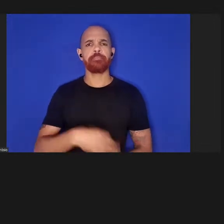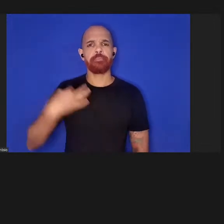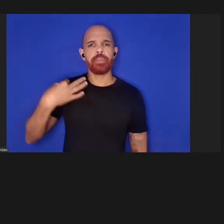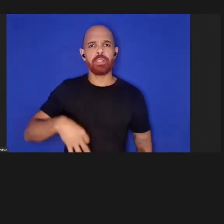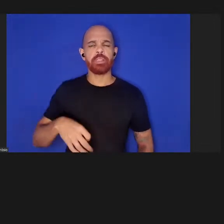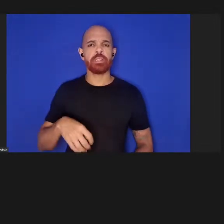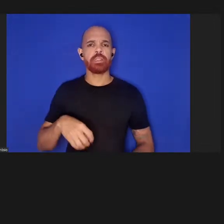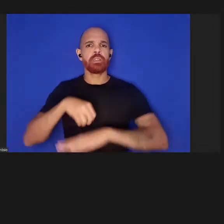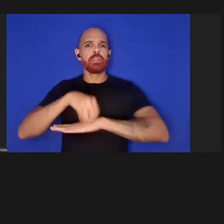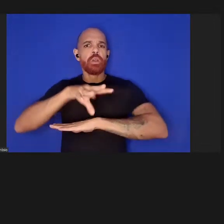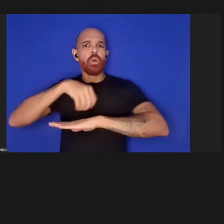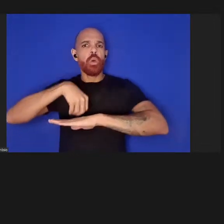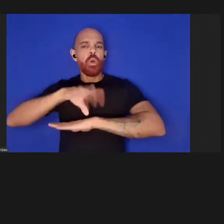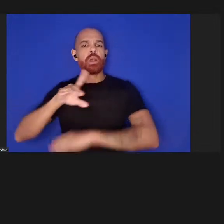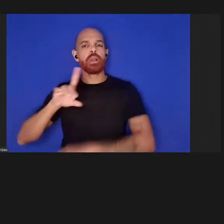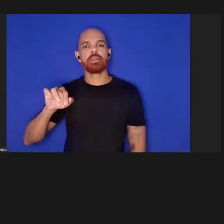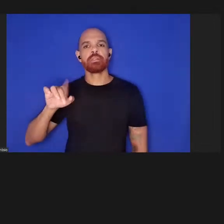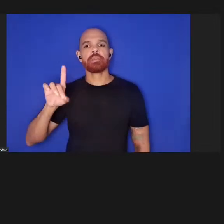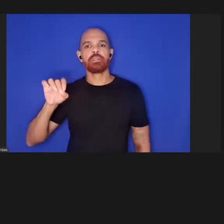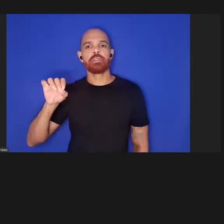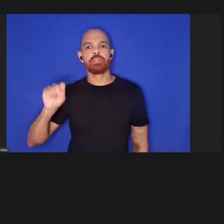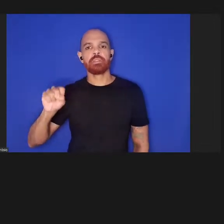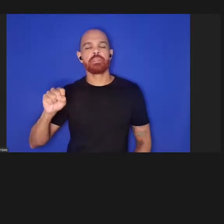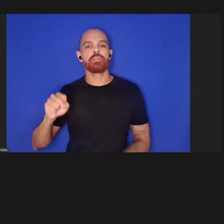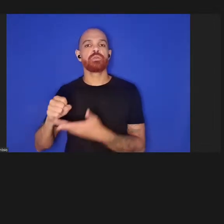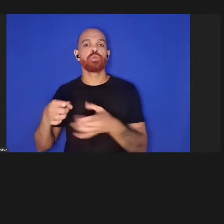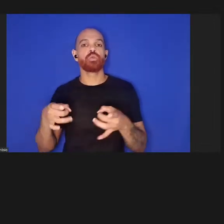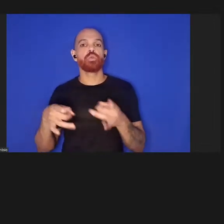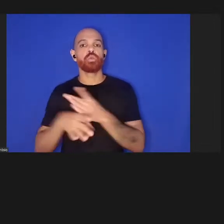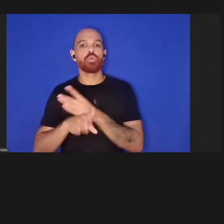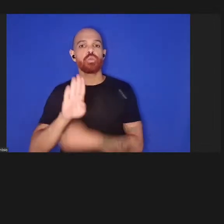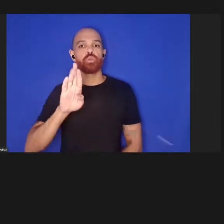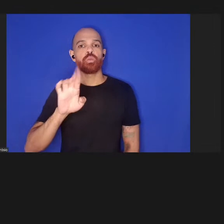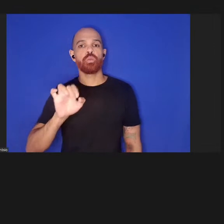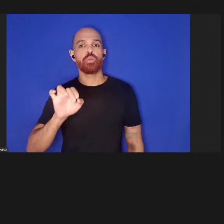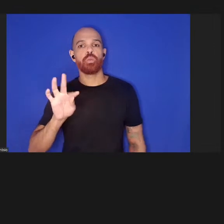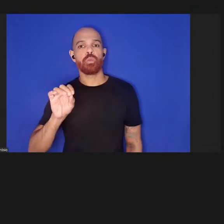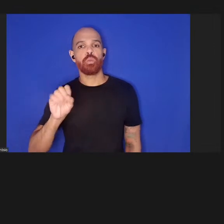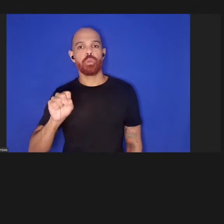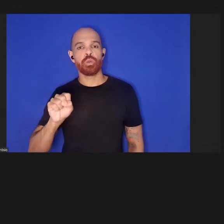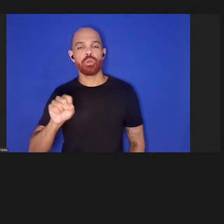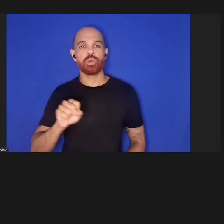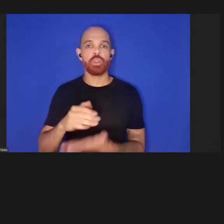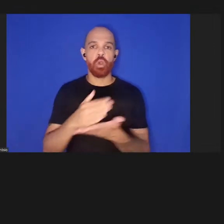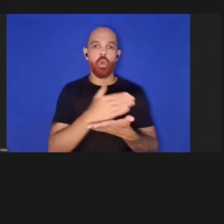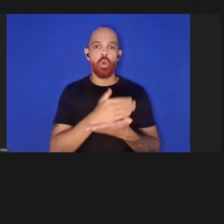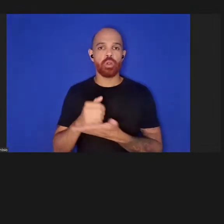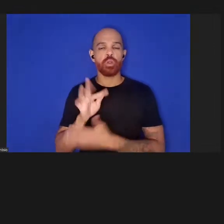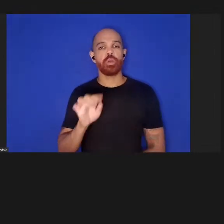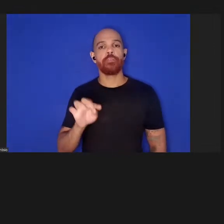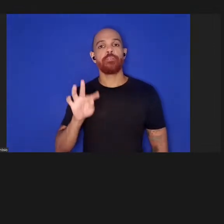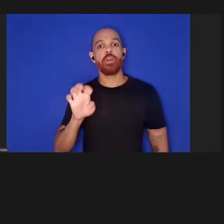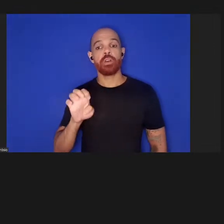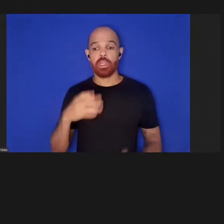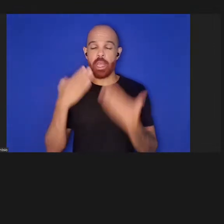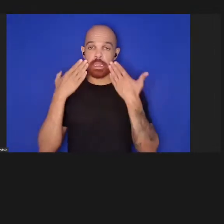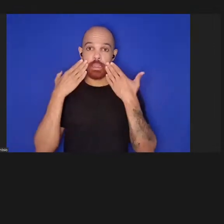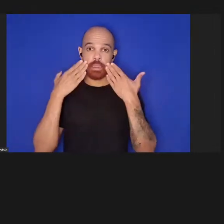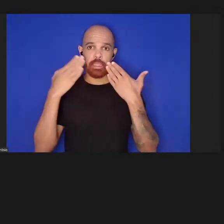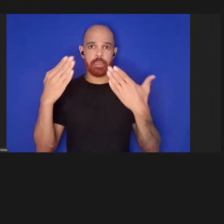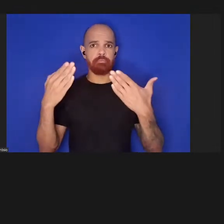dados brutos e códigos-fonte. a transparência deve ser total